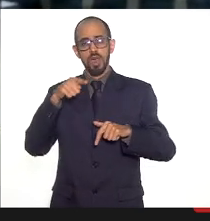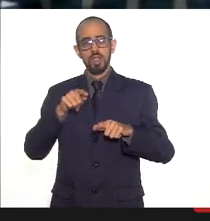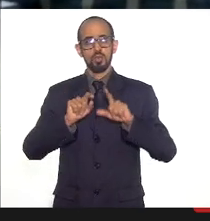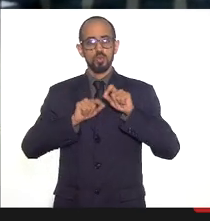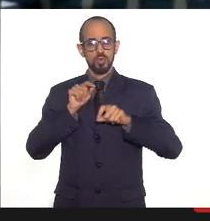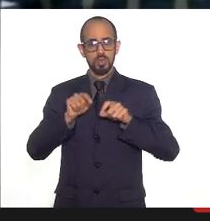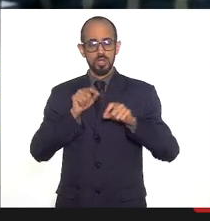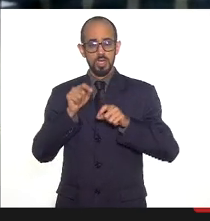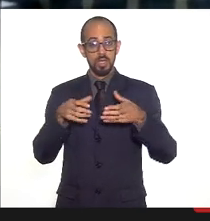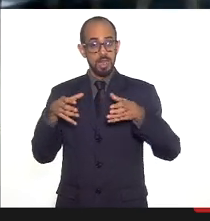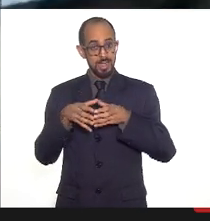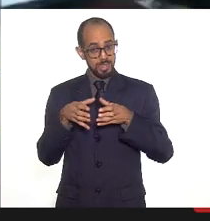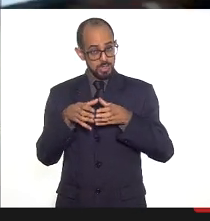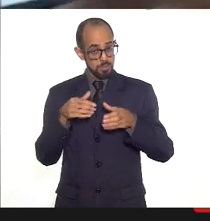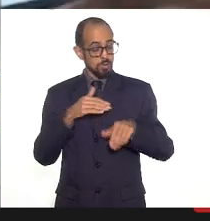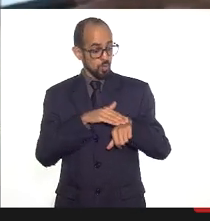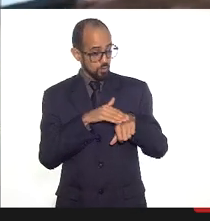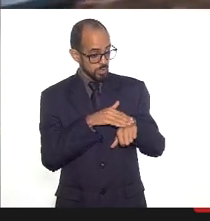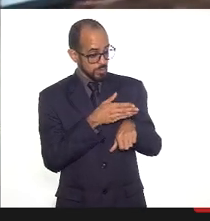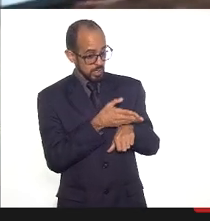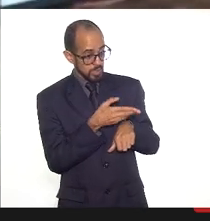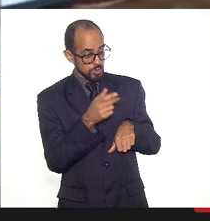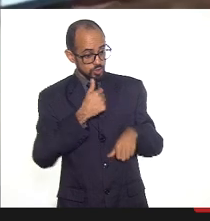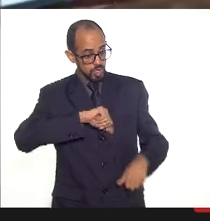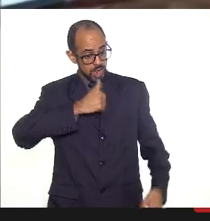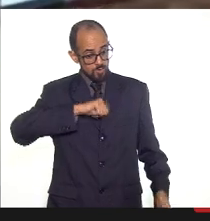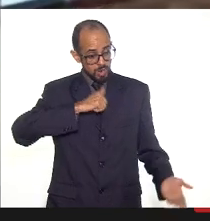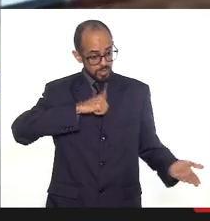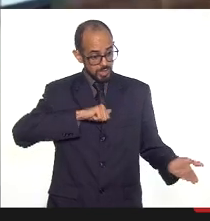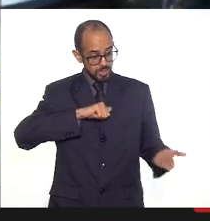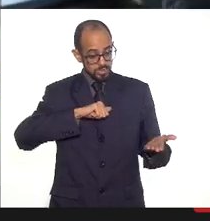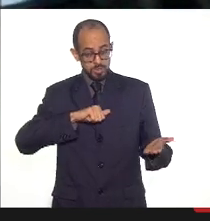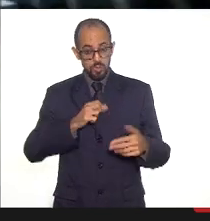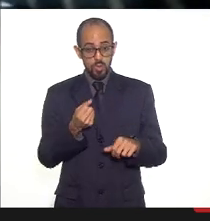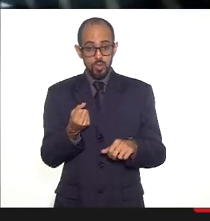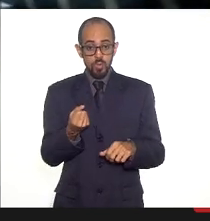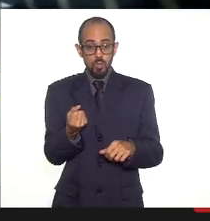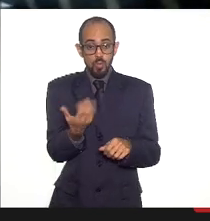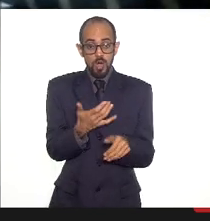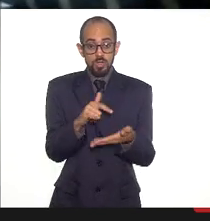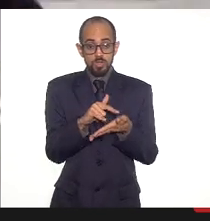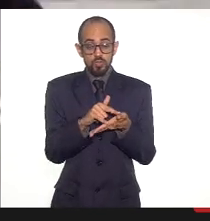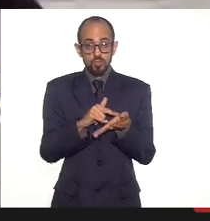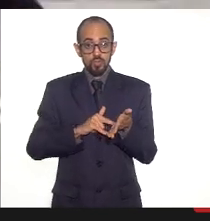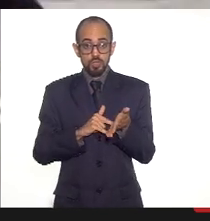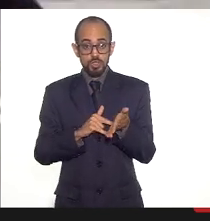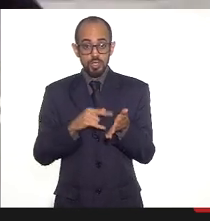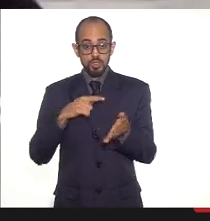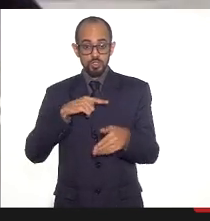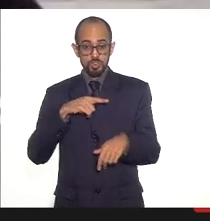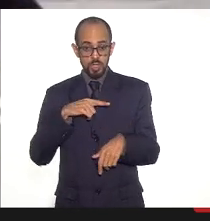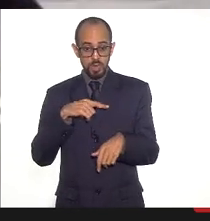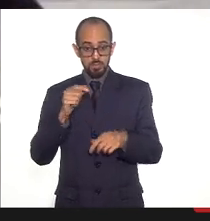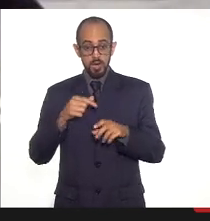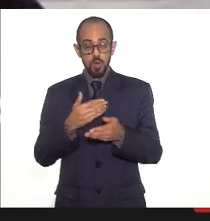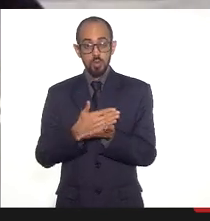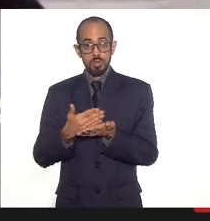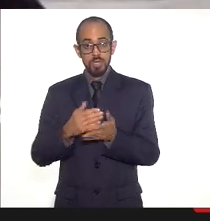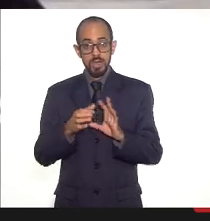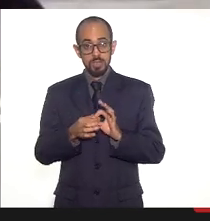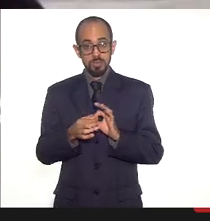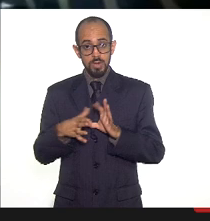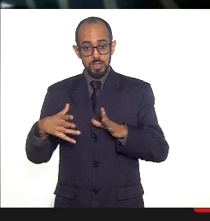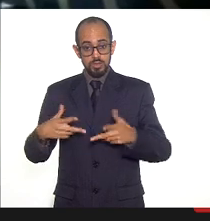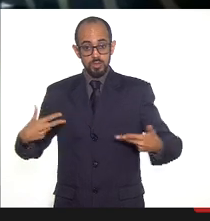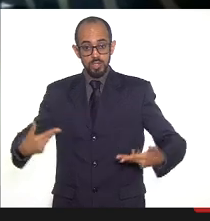conversando com a equipe hoje para a gente avaliar a quantidade de kits anestésicos que a gente tem para poder começar já a liberação imediata das